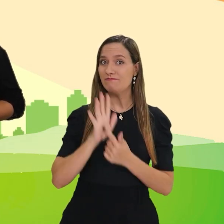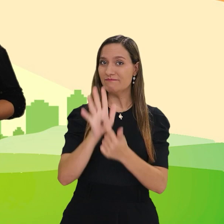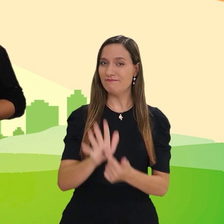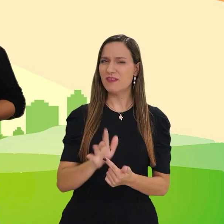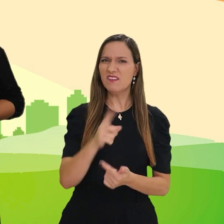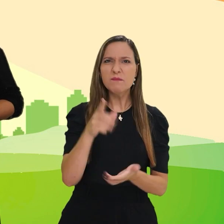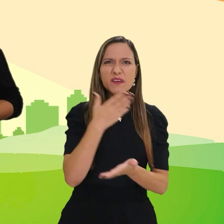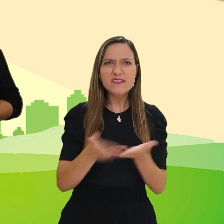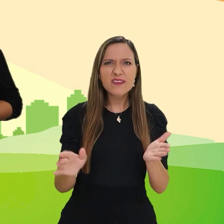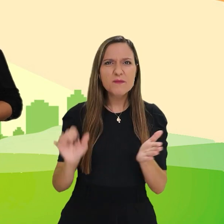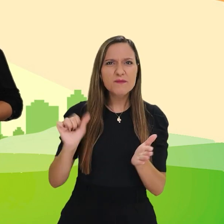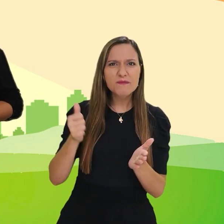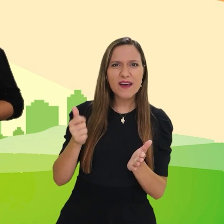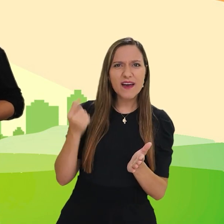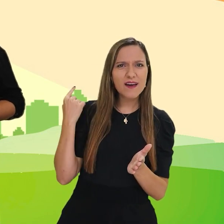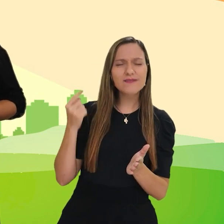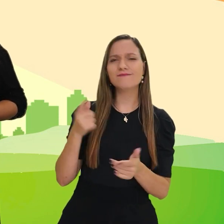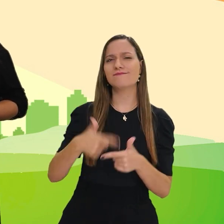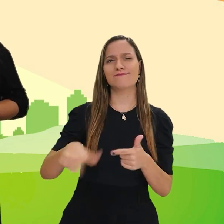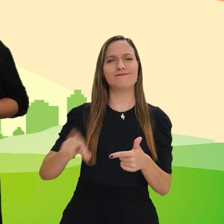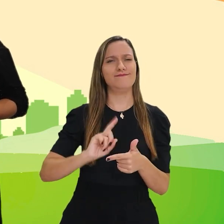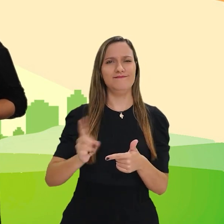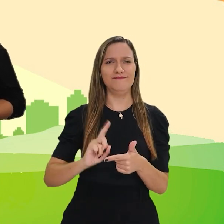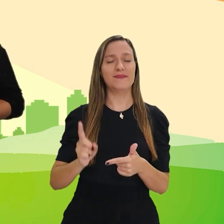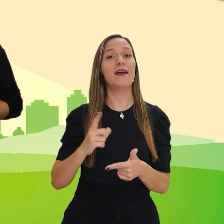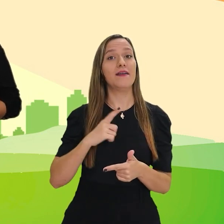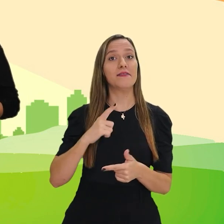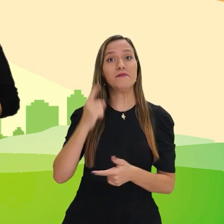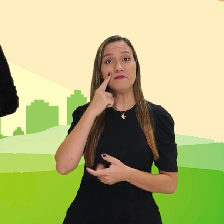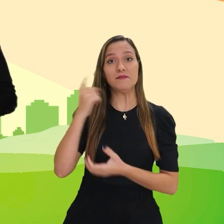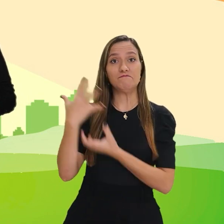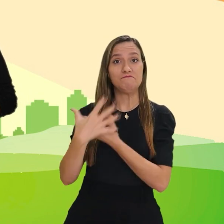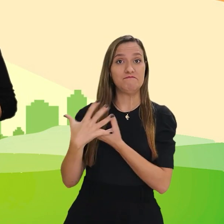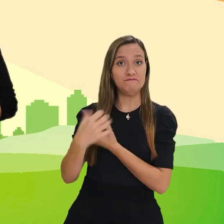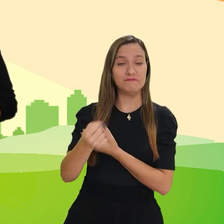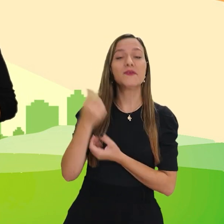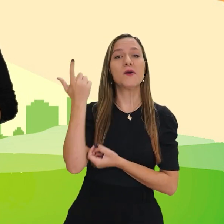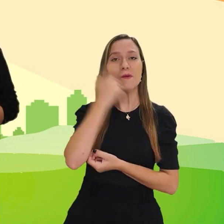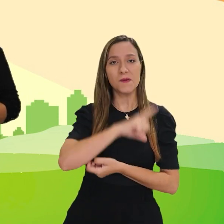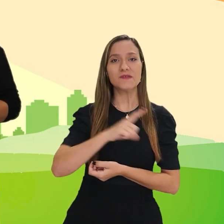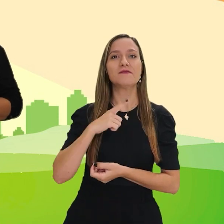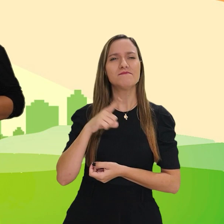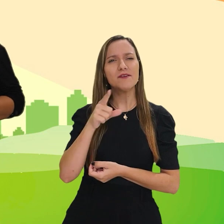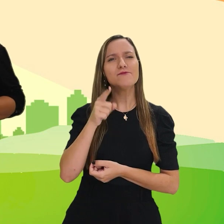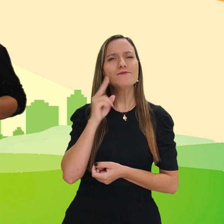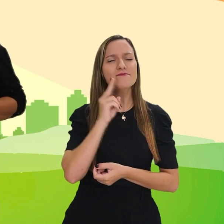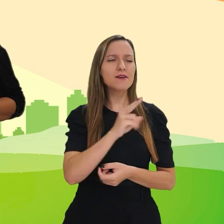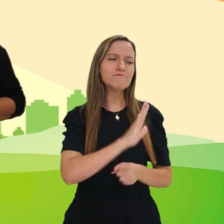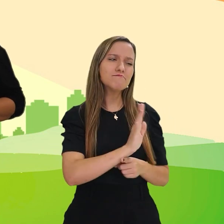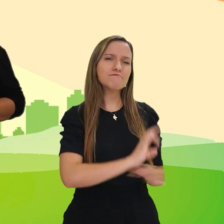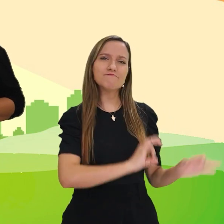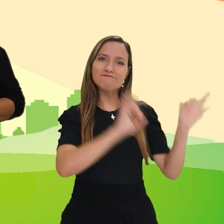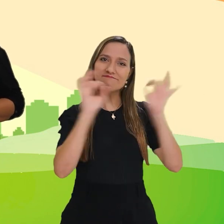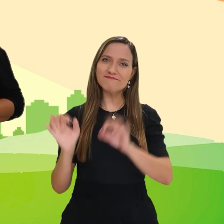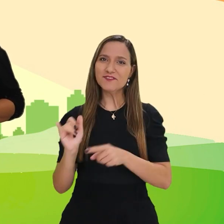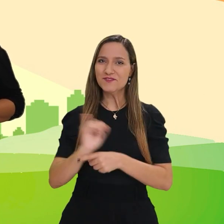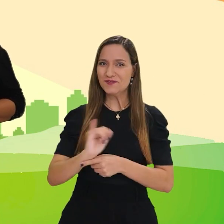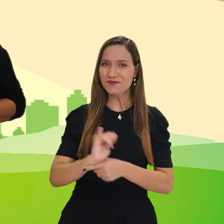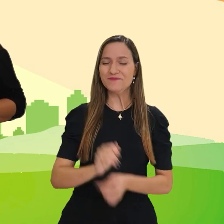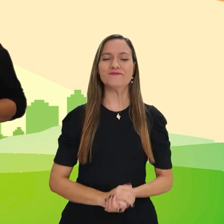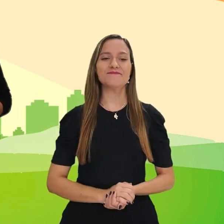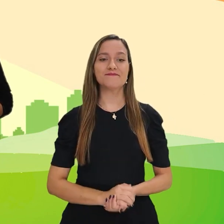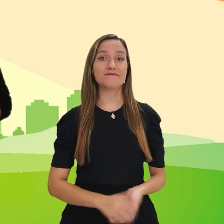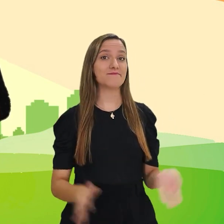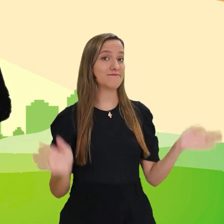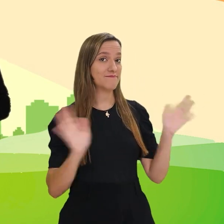programa. Perdeu o primeiro? Sem problema. Aqui na tela está um QR Code que vai encaminhar você para a nossa playlist no